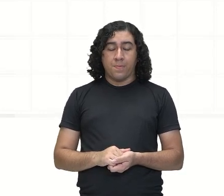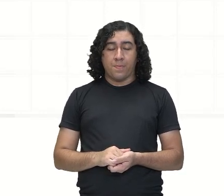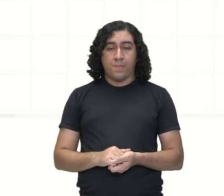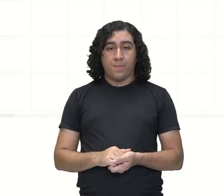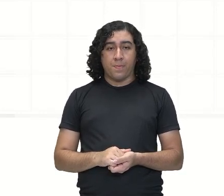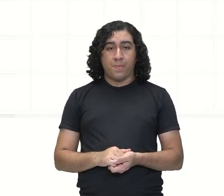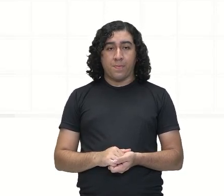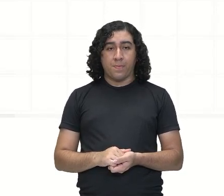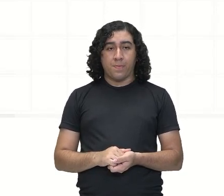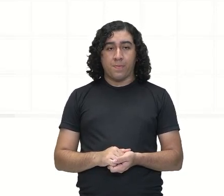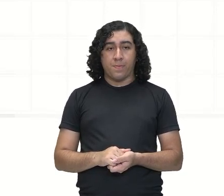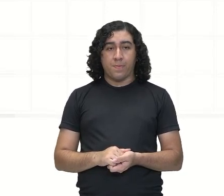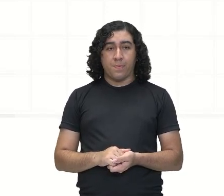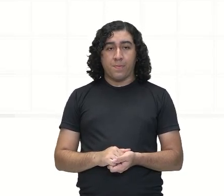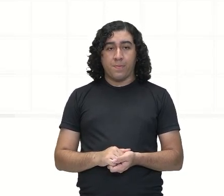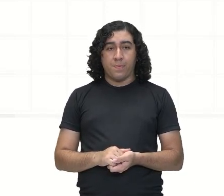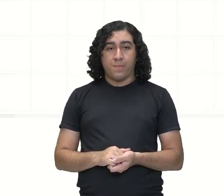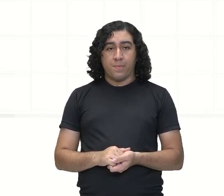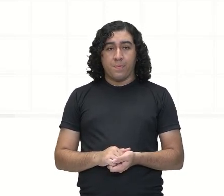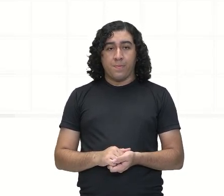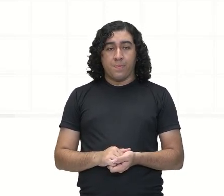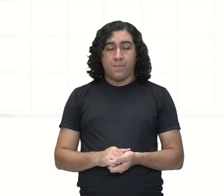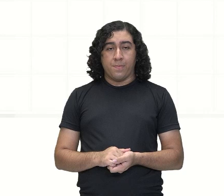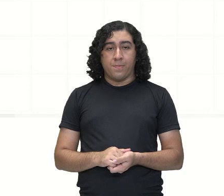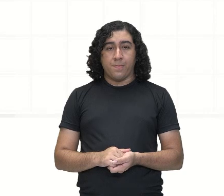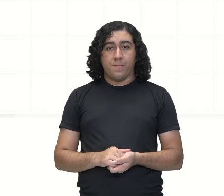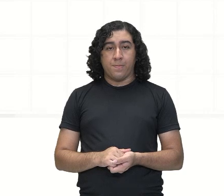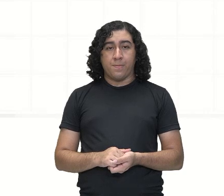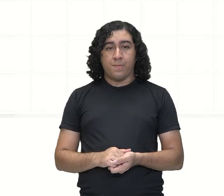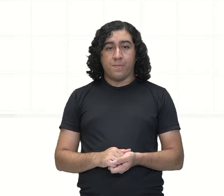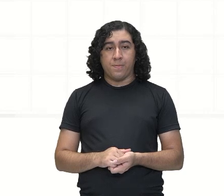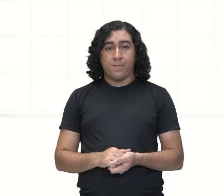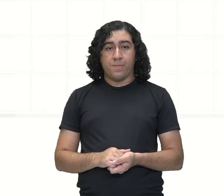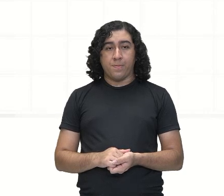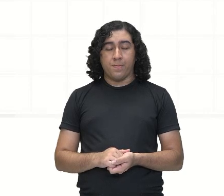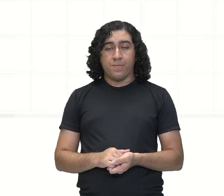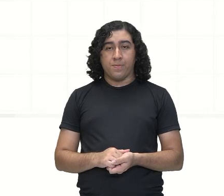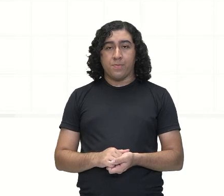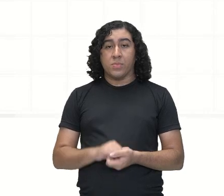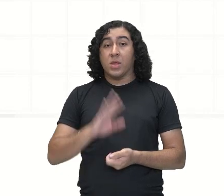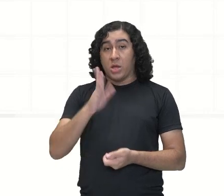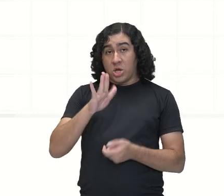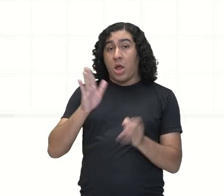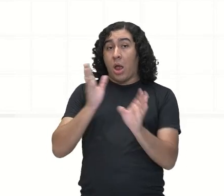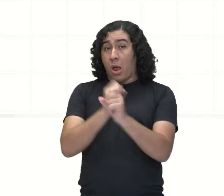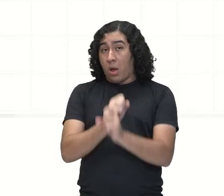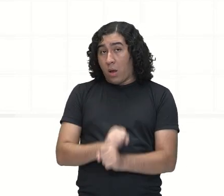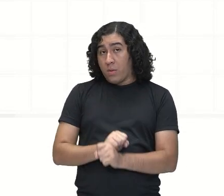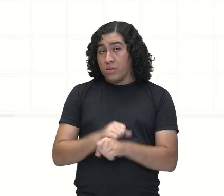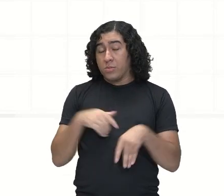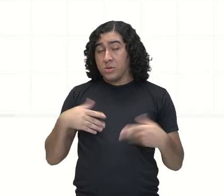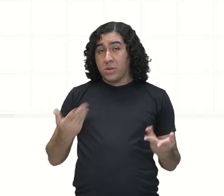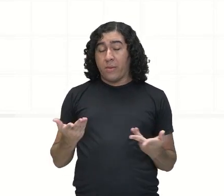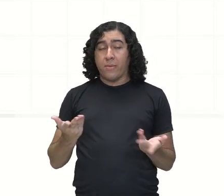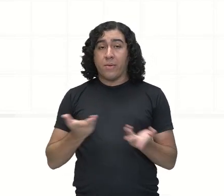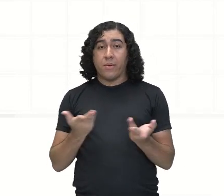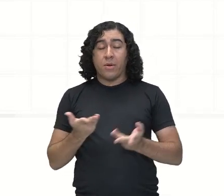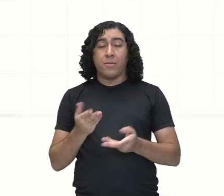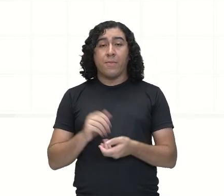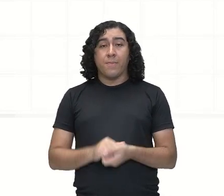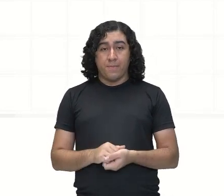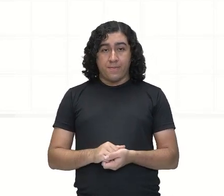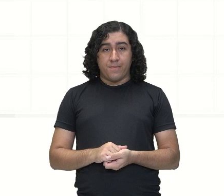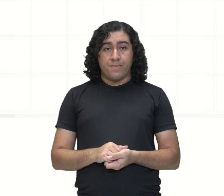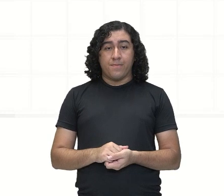Tá? Muito bem. Pensou nisso? O que a gente vai fazer? Calcular a área